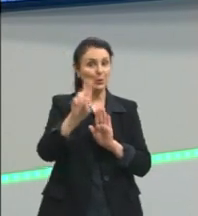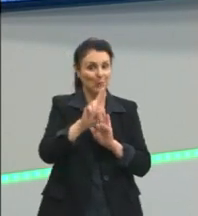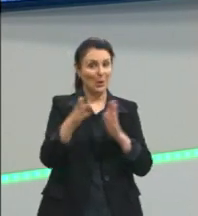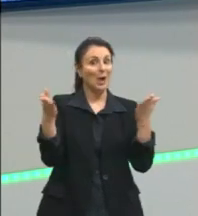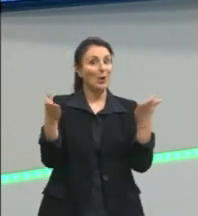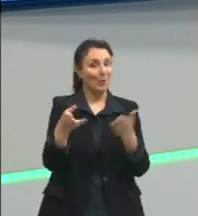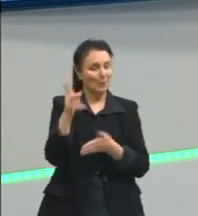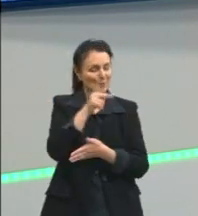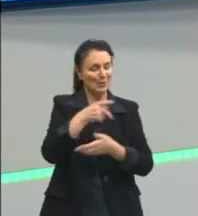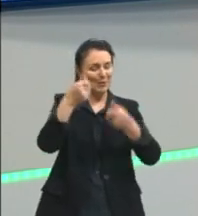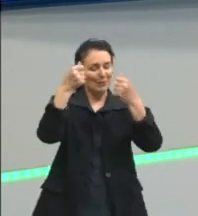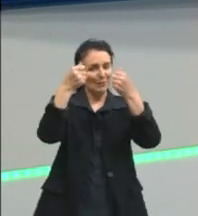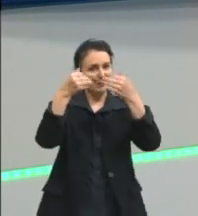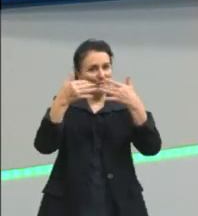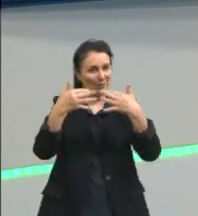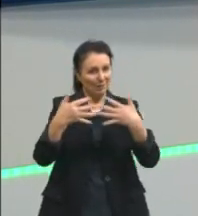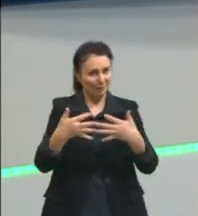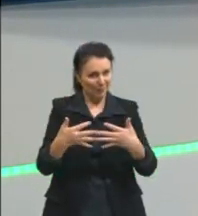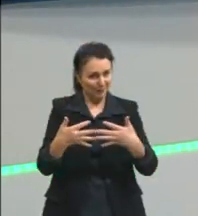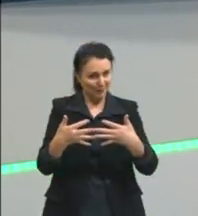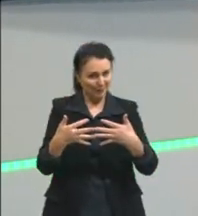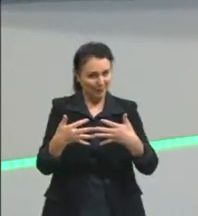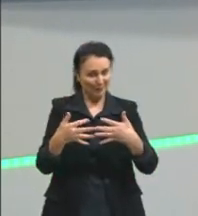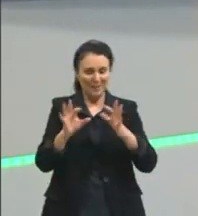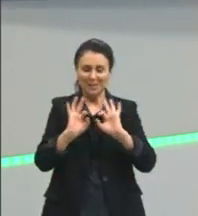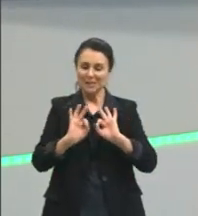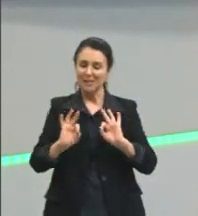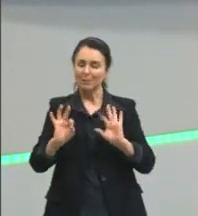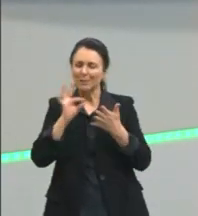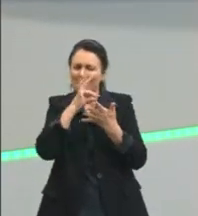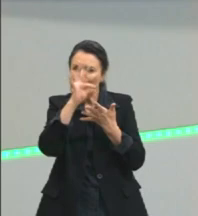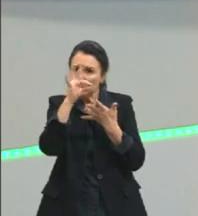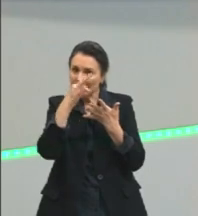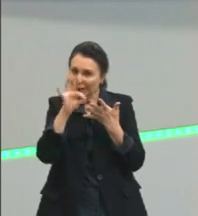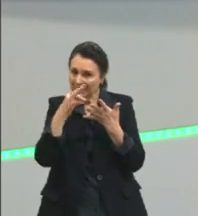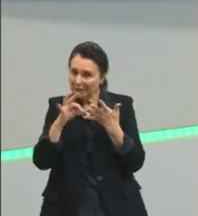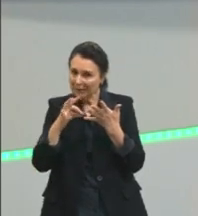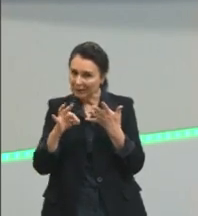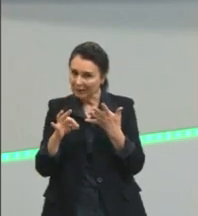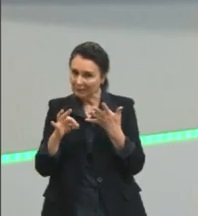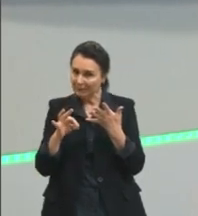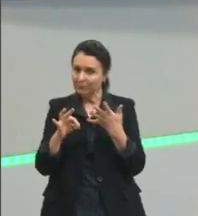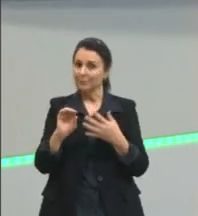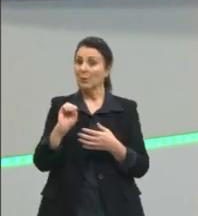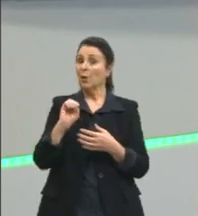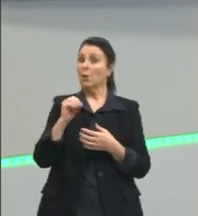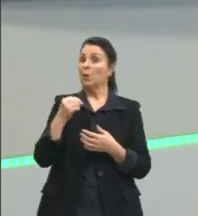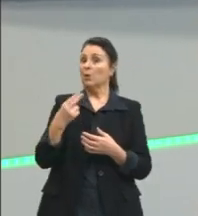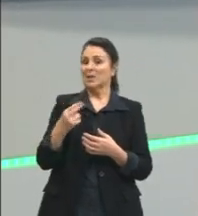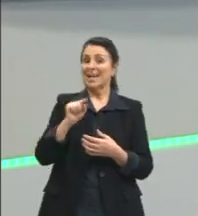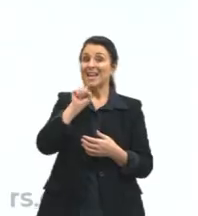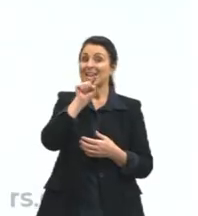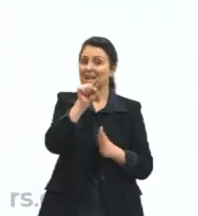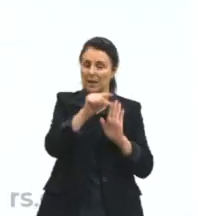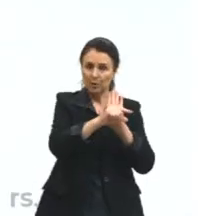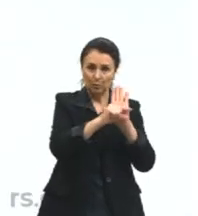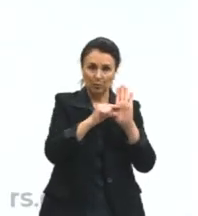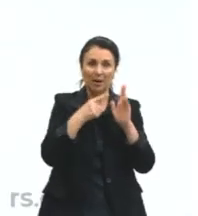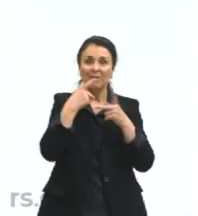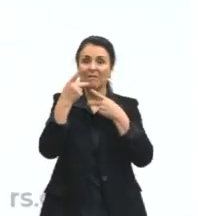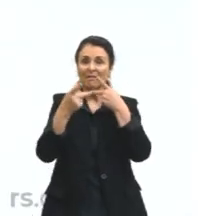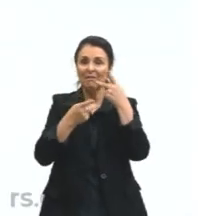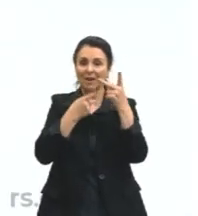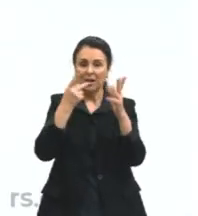vocês de uma maneira mais simples, mais detalhada. Ou seja, para ele, fala